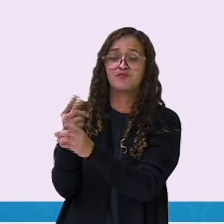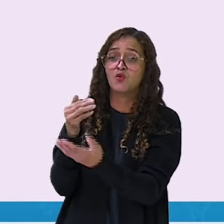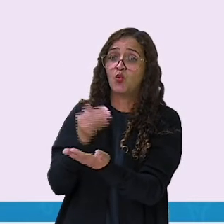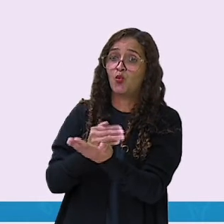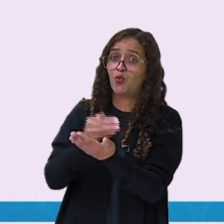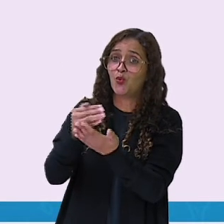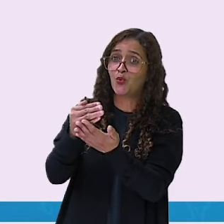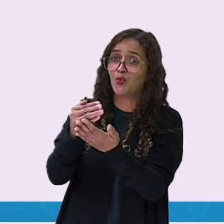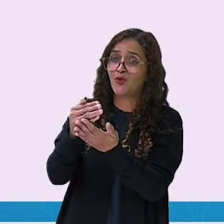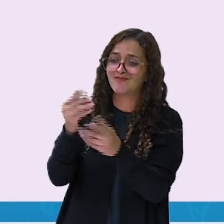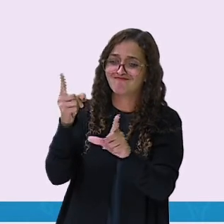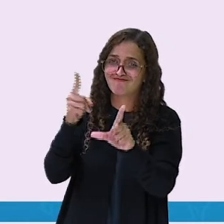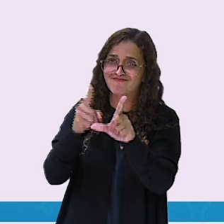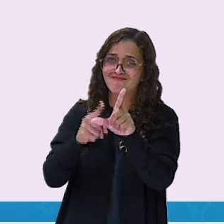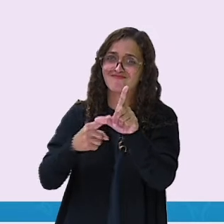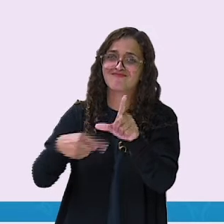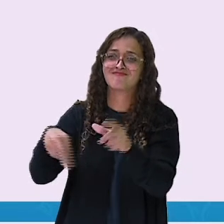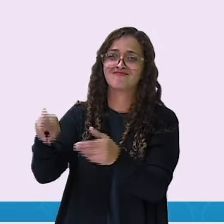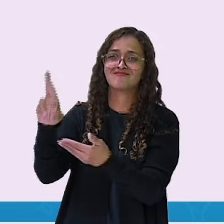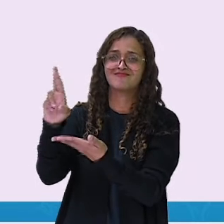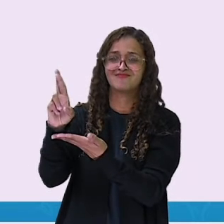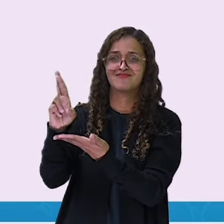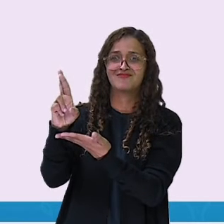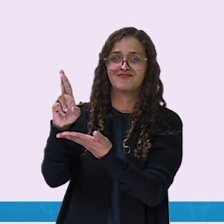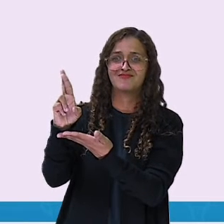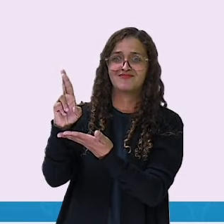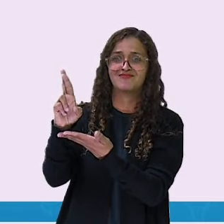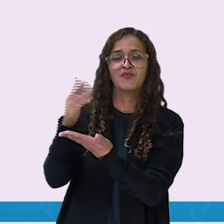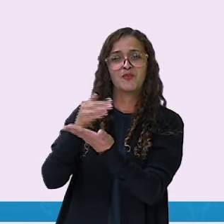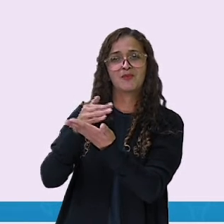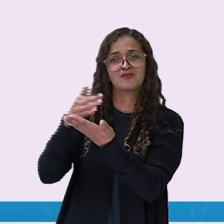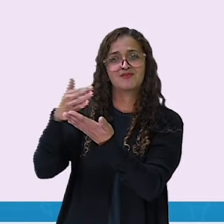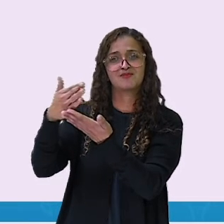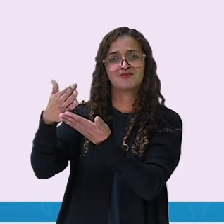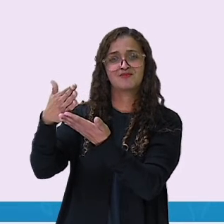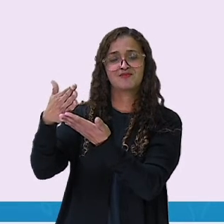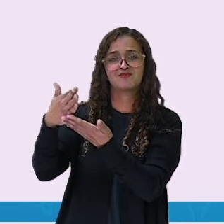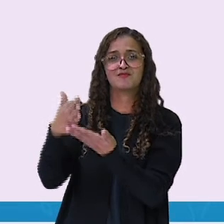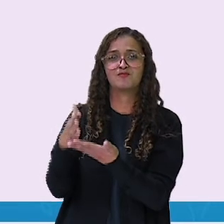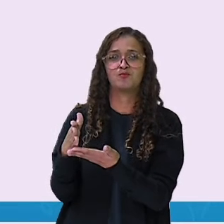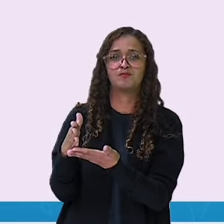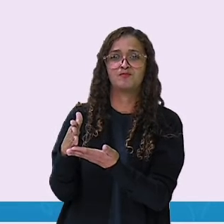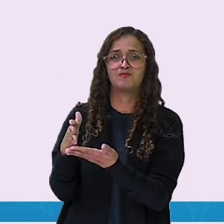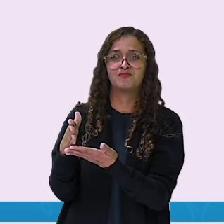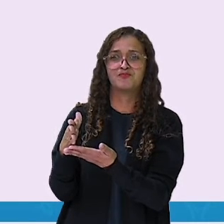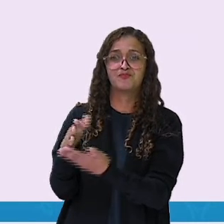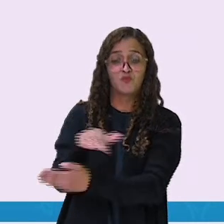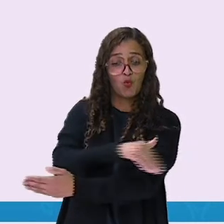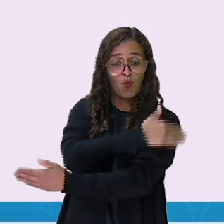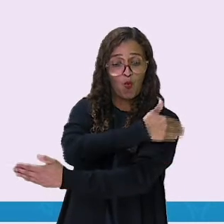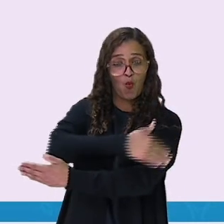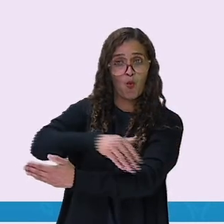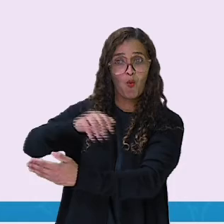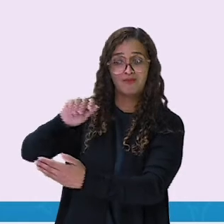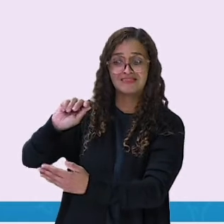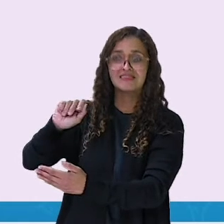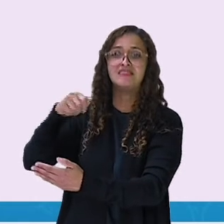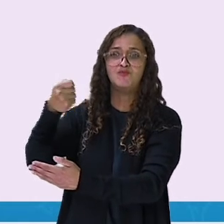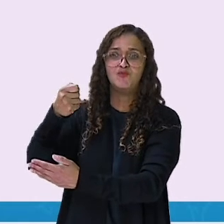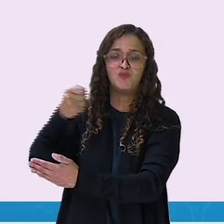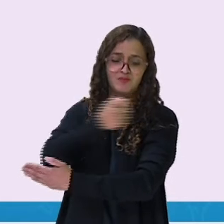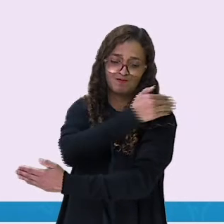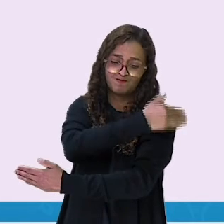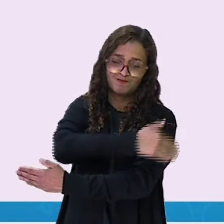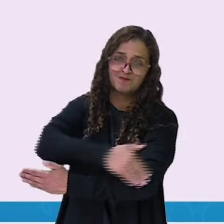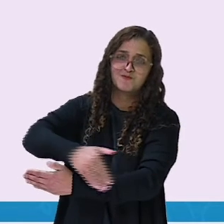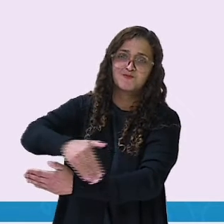Iniciada com a letra R. Como na palavra rato. Então já